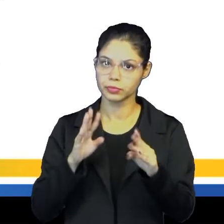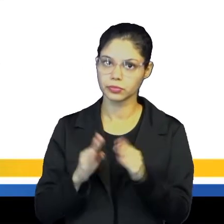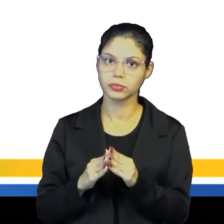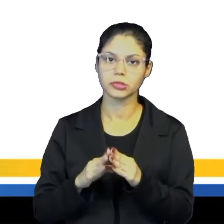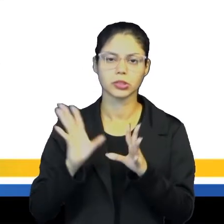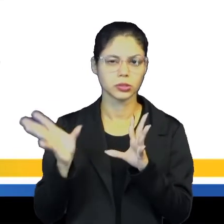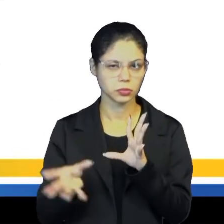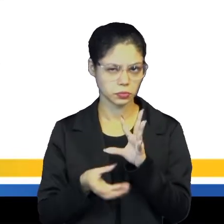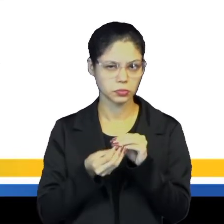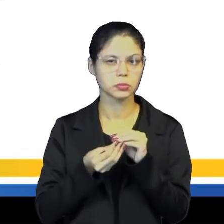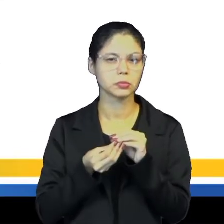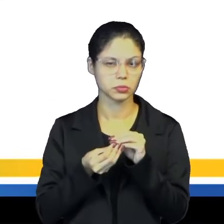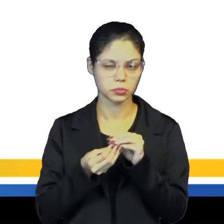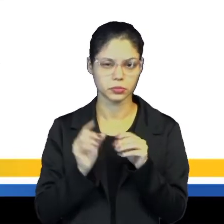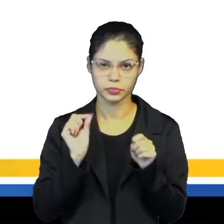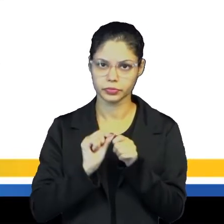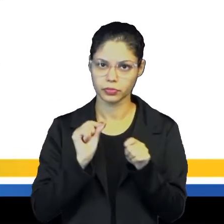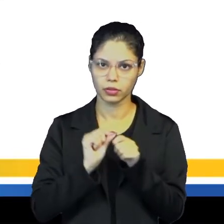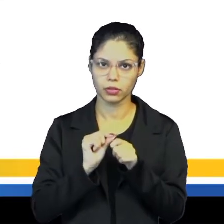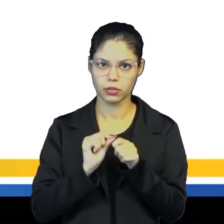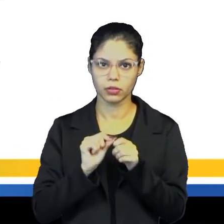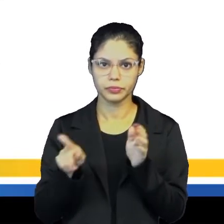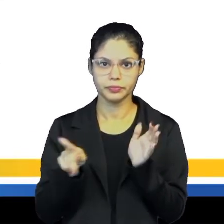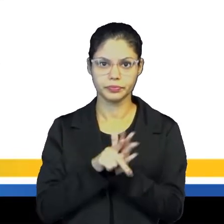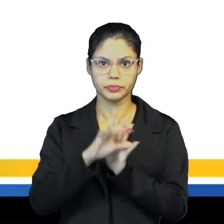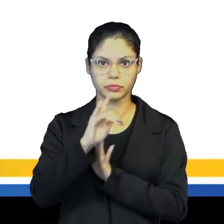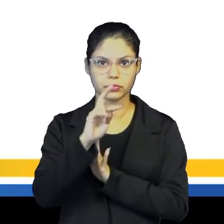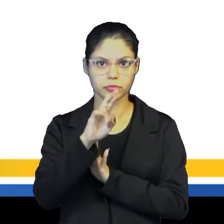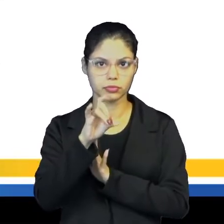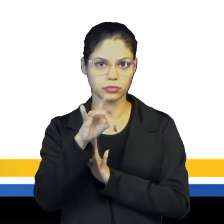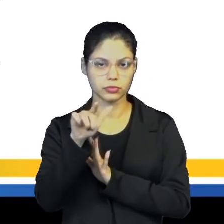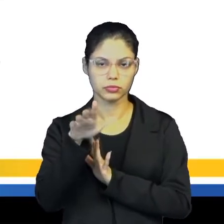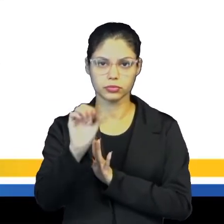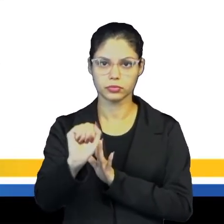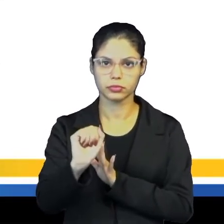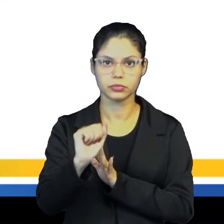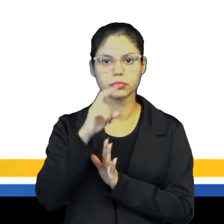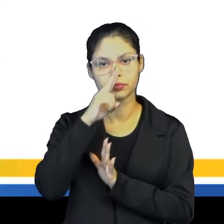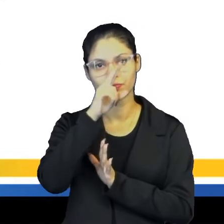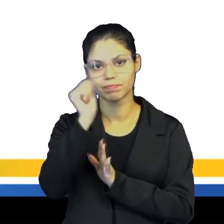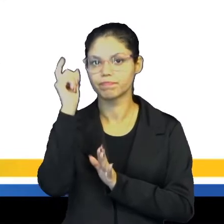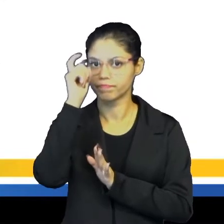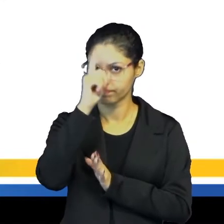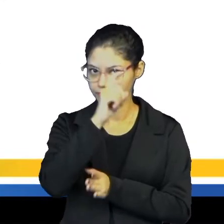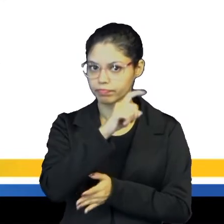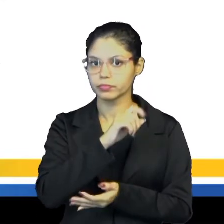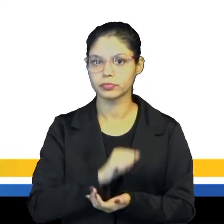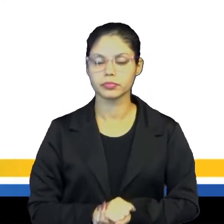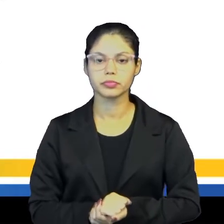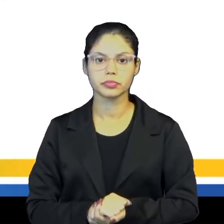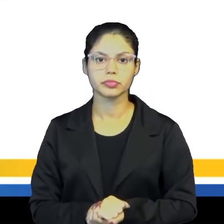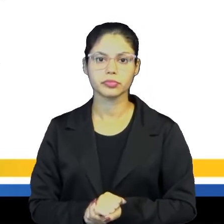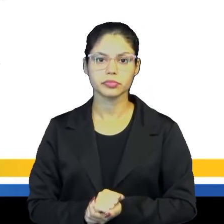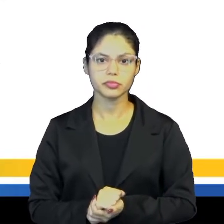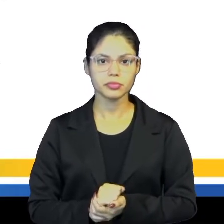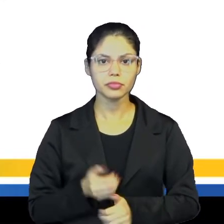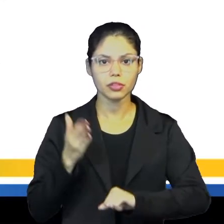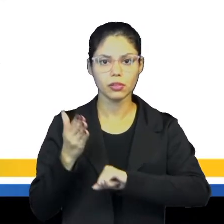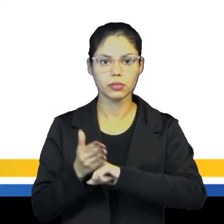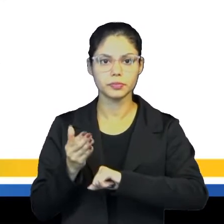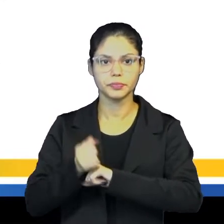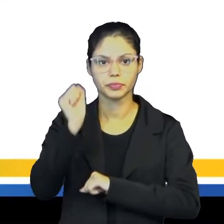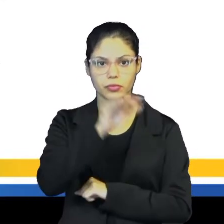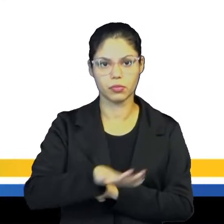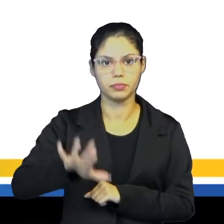mais complexo nessa formação dessa centralização de poder. Era um pouco mais difícil. E aí as modernas nações,